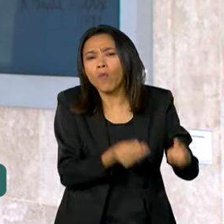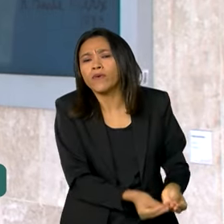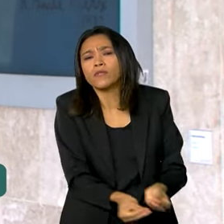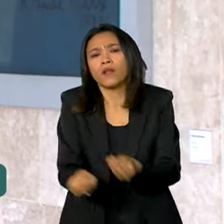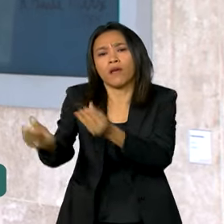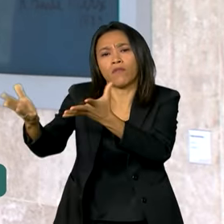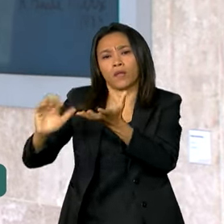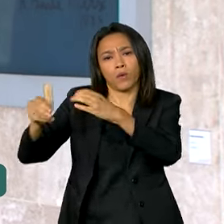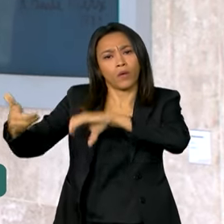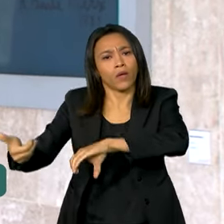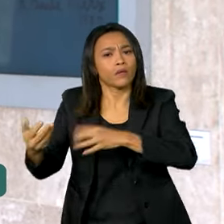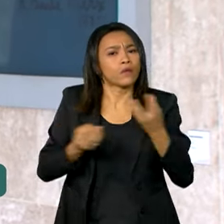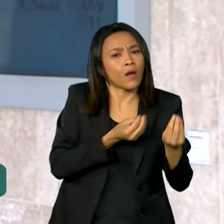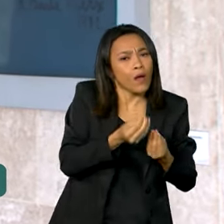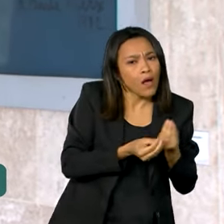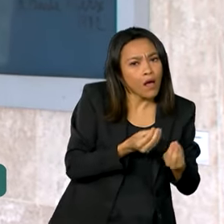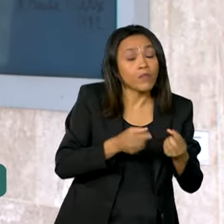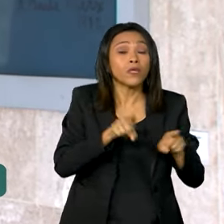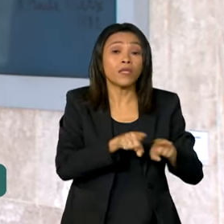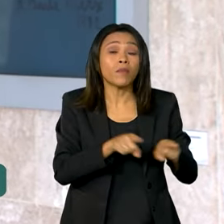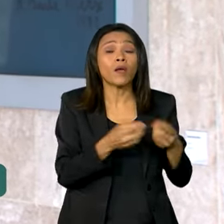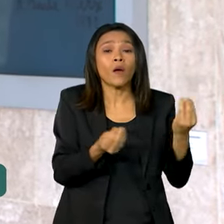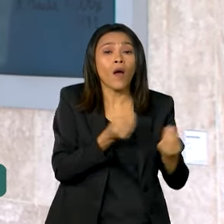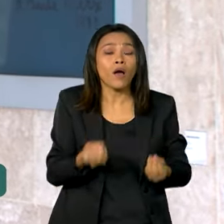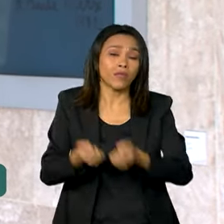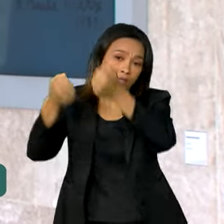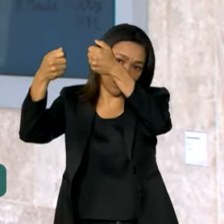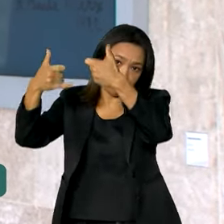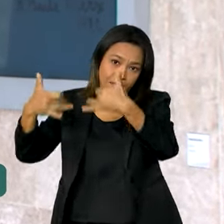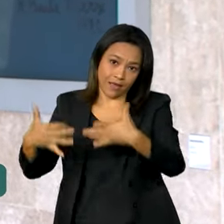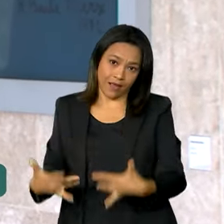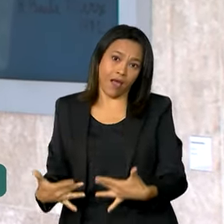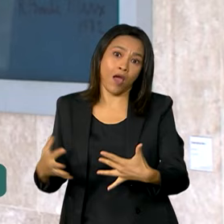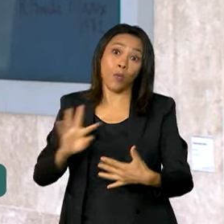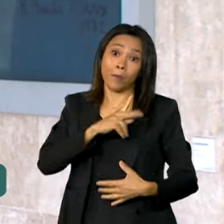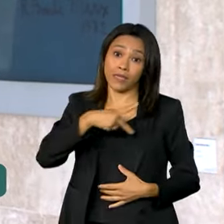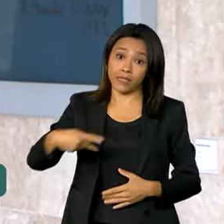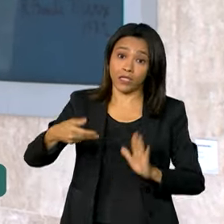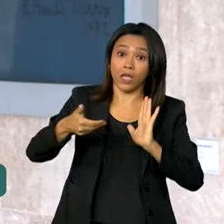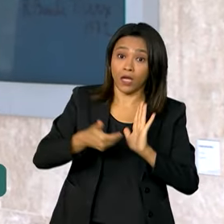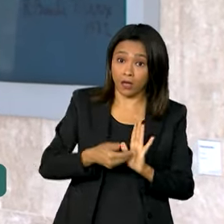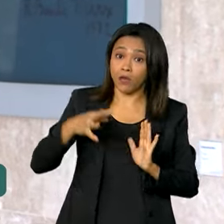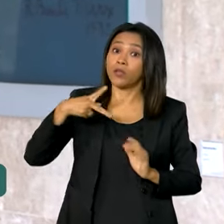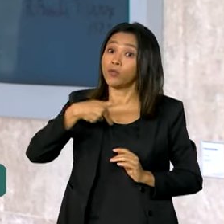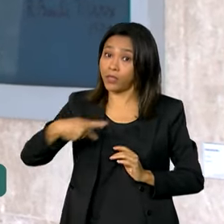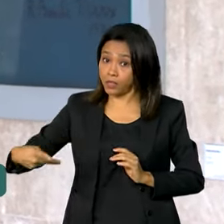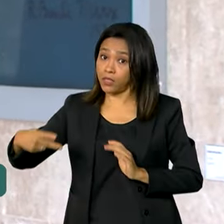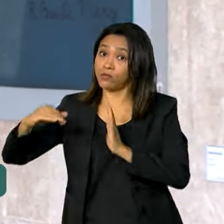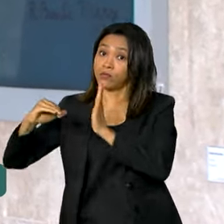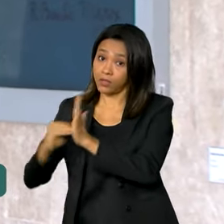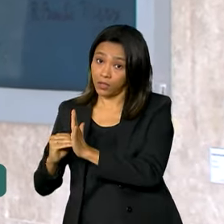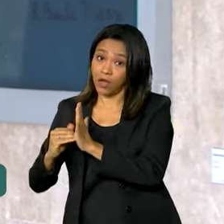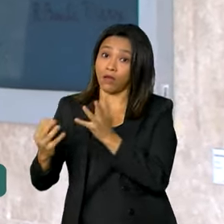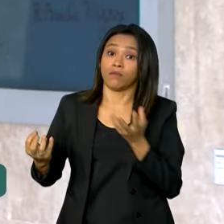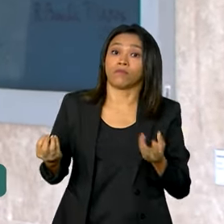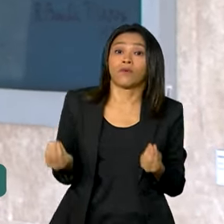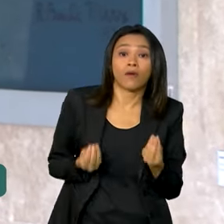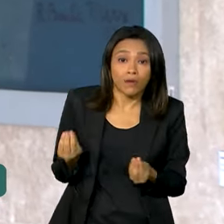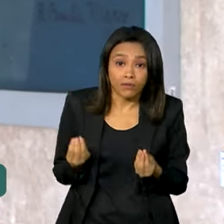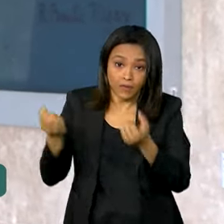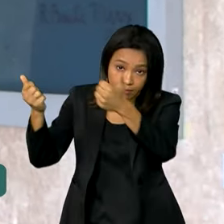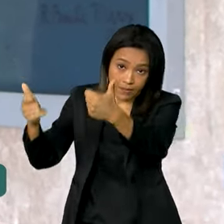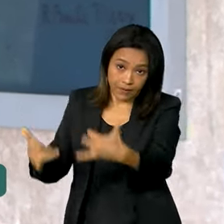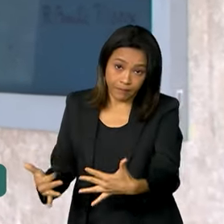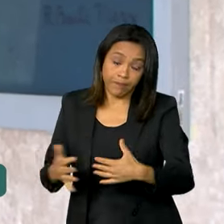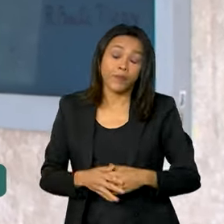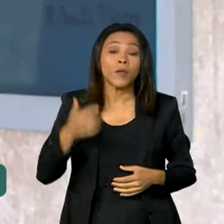Congresso e também como vão explicar o plano aos presidentes da Câmara, Arthur Lira, e do Senado, Rodrigo Pacheco.